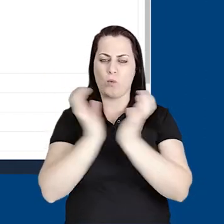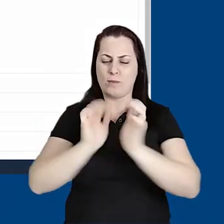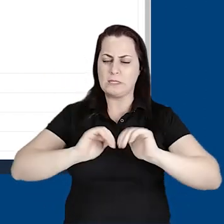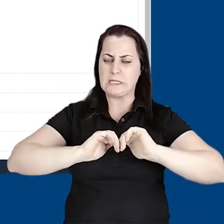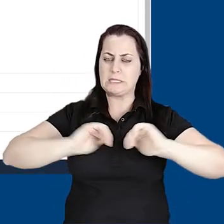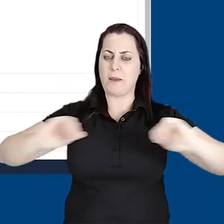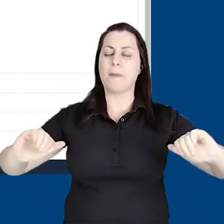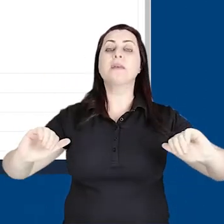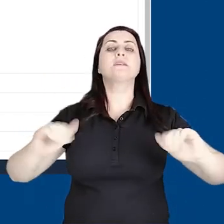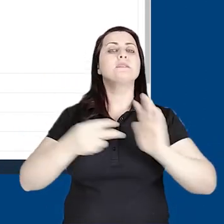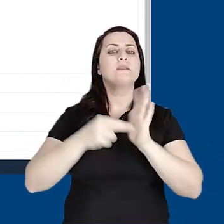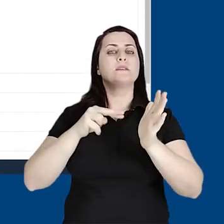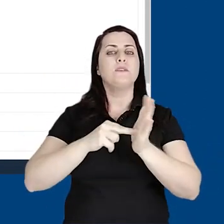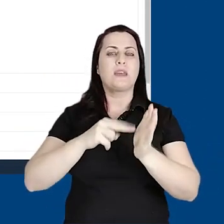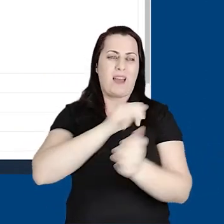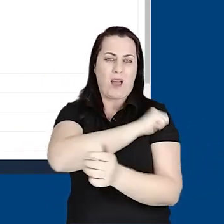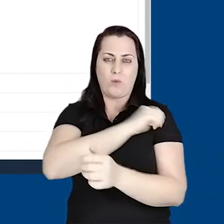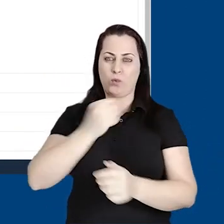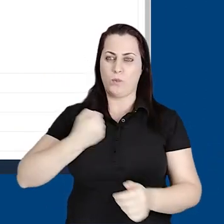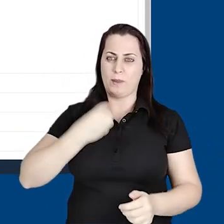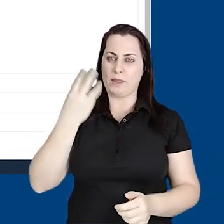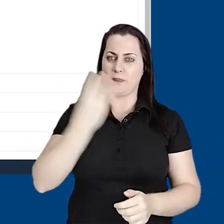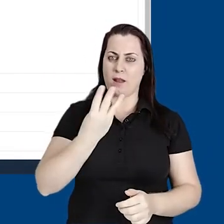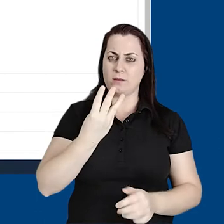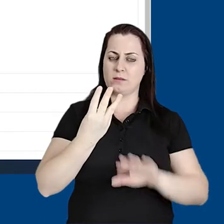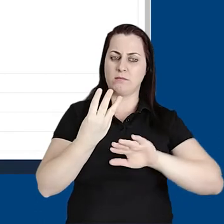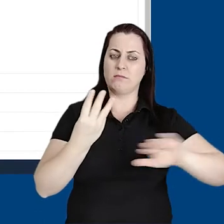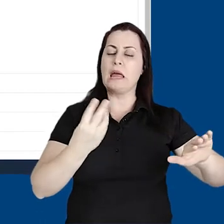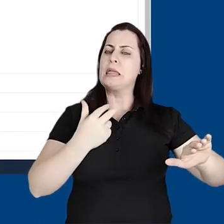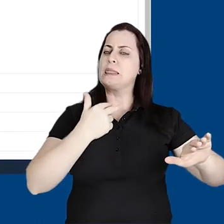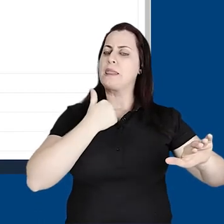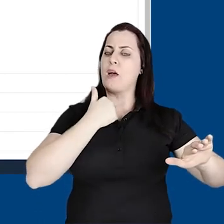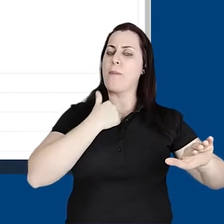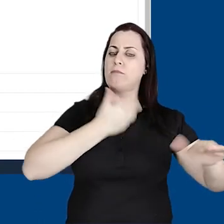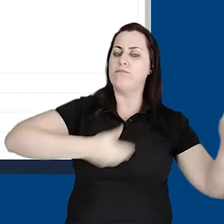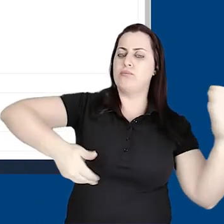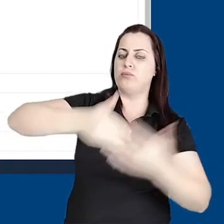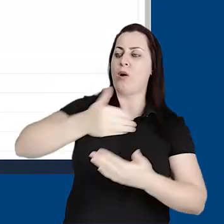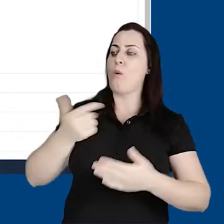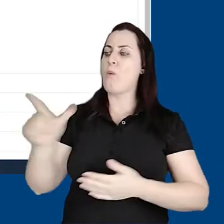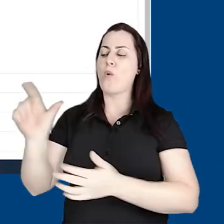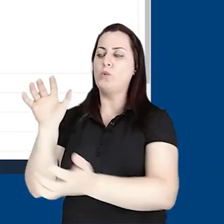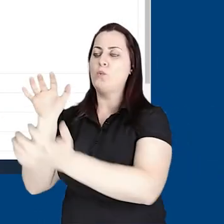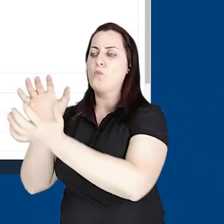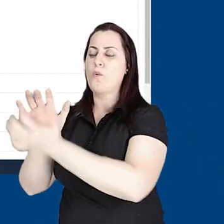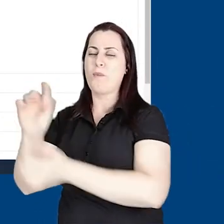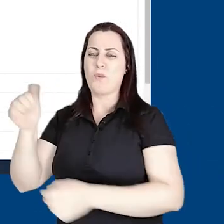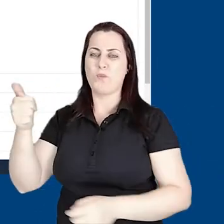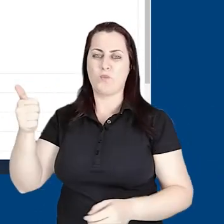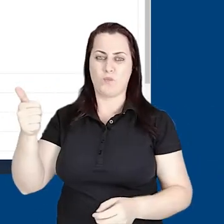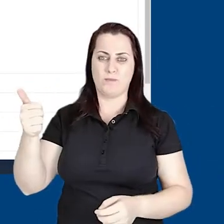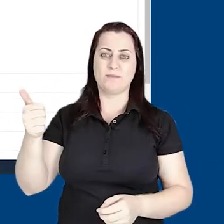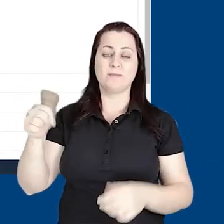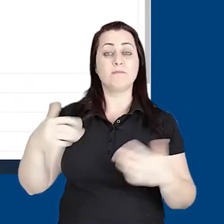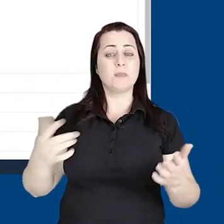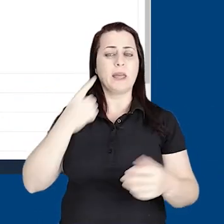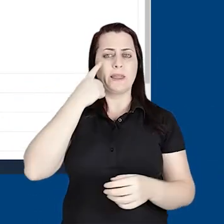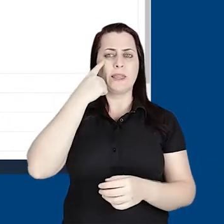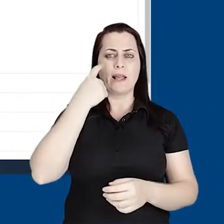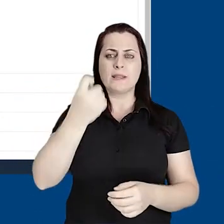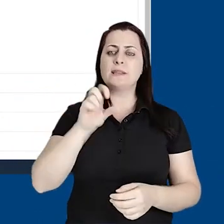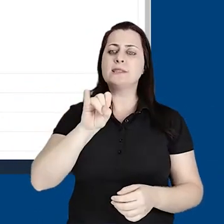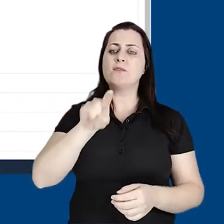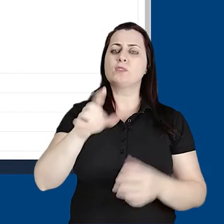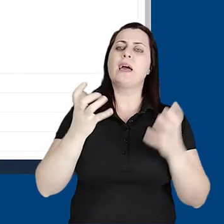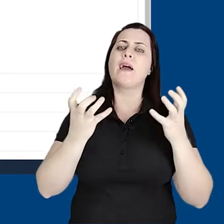Grupo separado significa, nesse caso, que o estudante número 3 não poderá interagir com os estudantes do grupo 1.